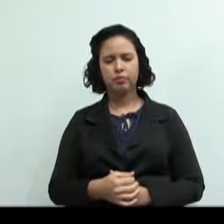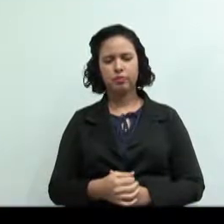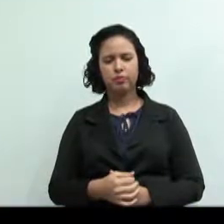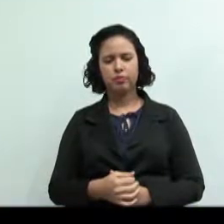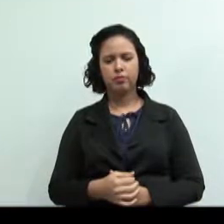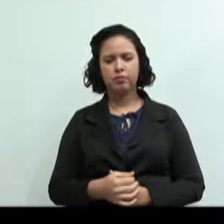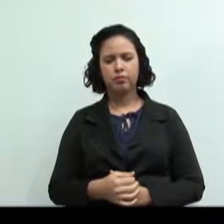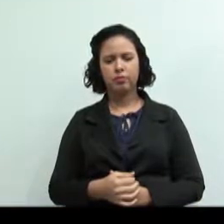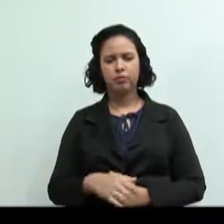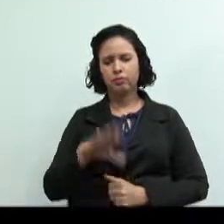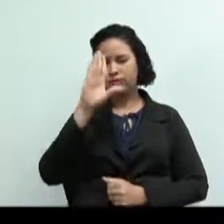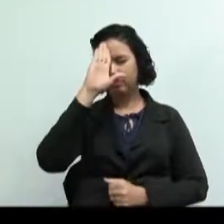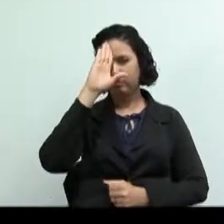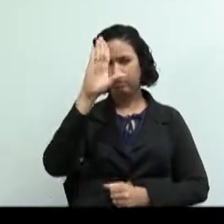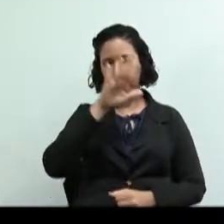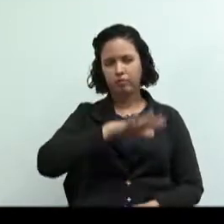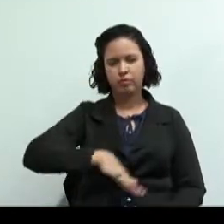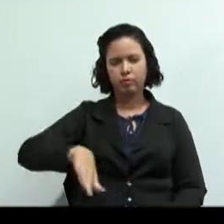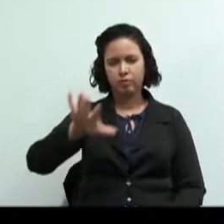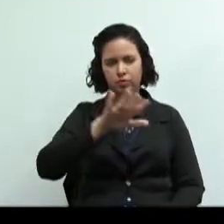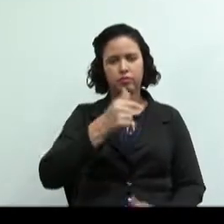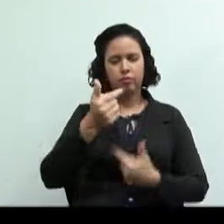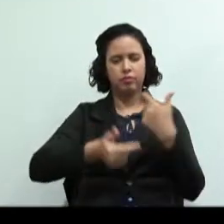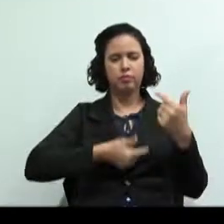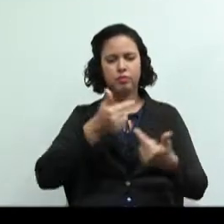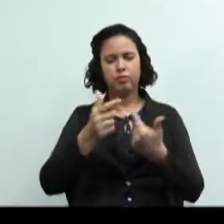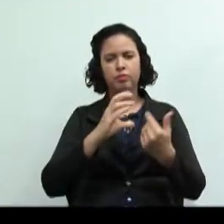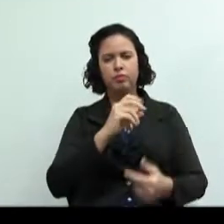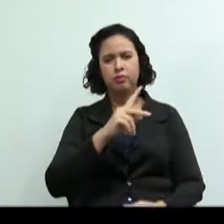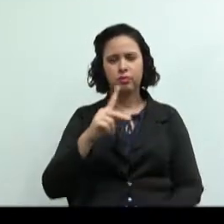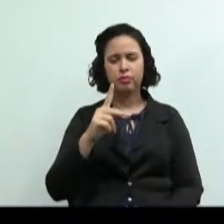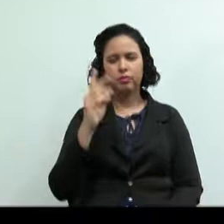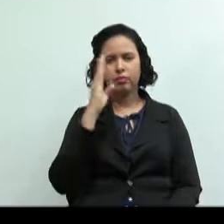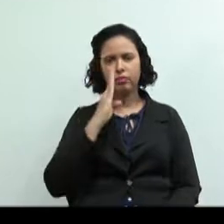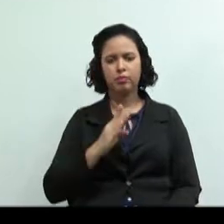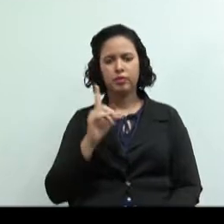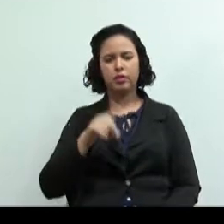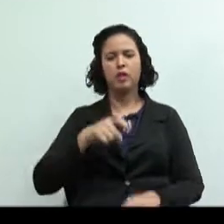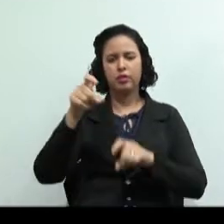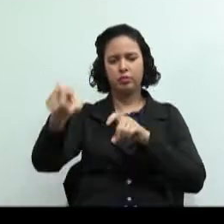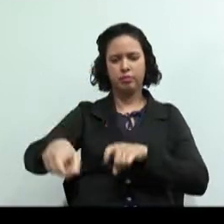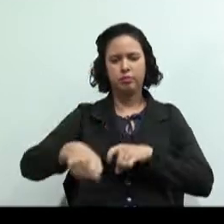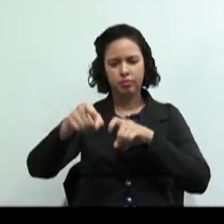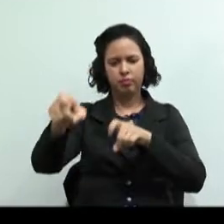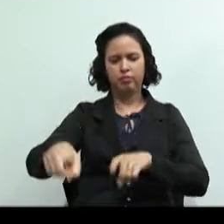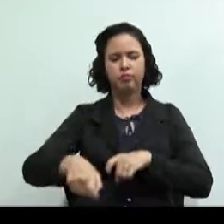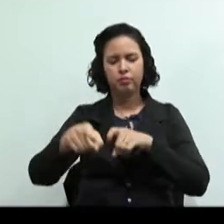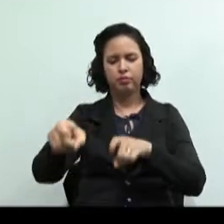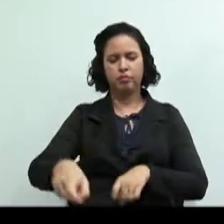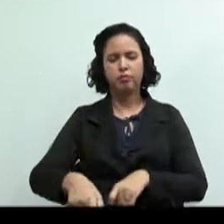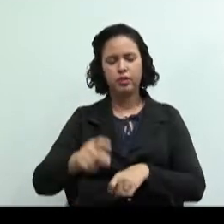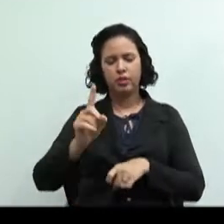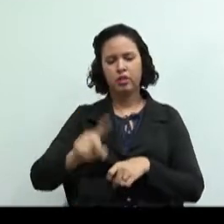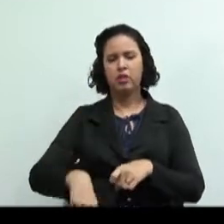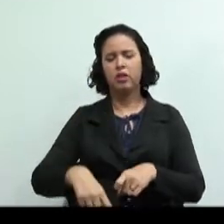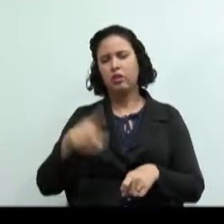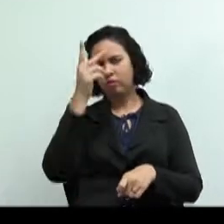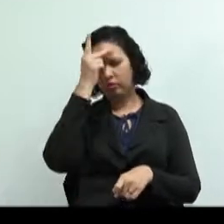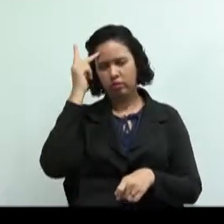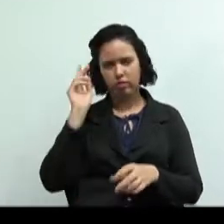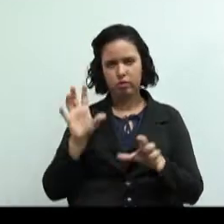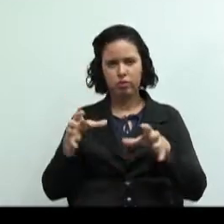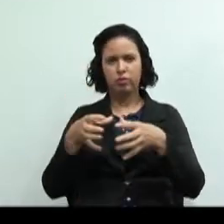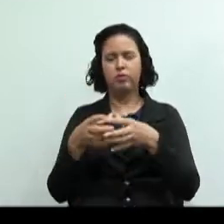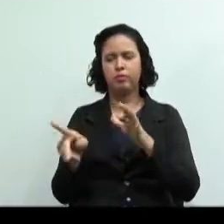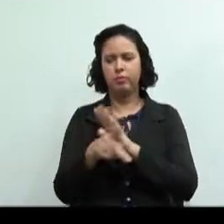Os principais campos de atuação das cooperativas no Brasil são o agropecuário, que é organizado pelos produtores rurais,